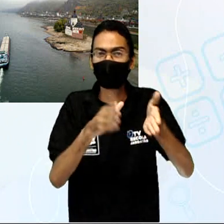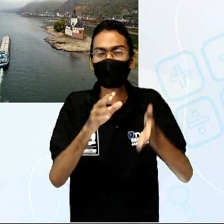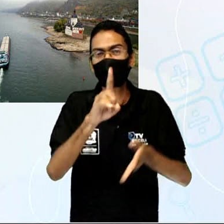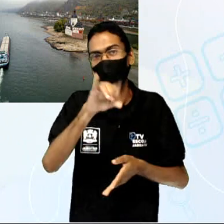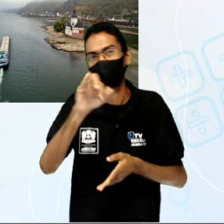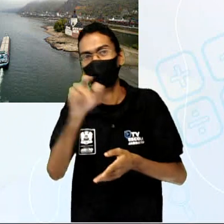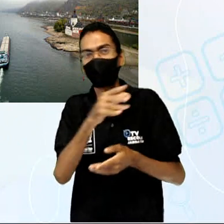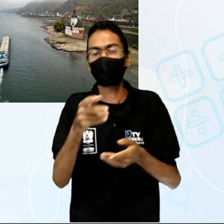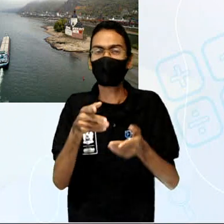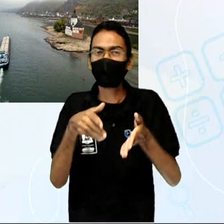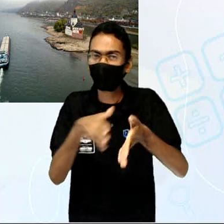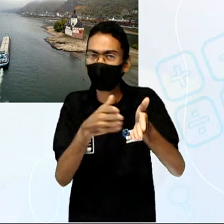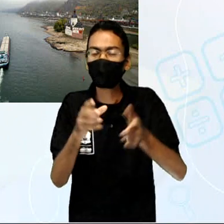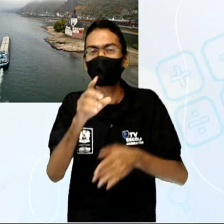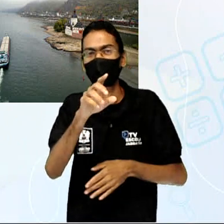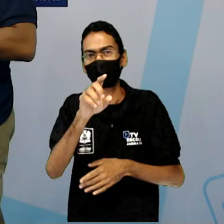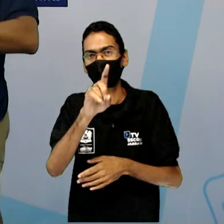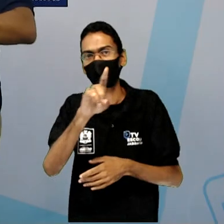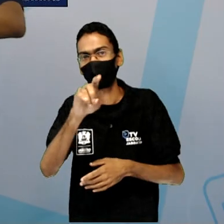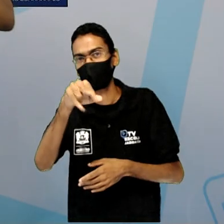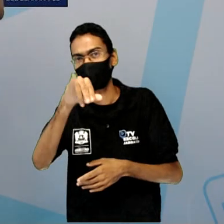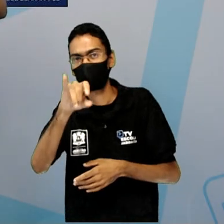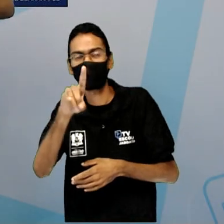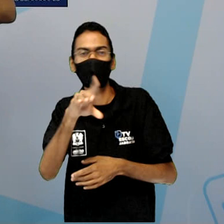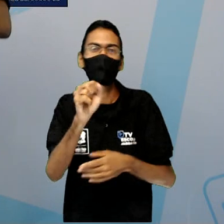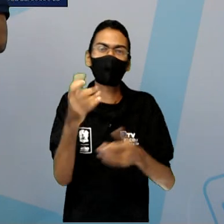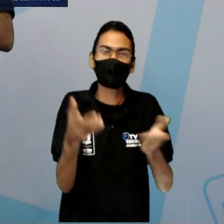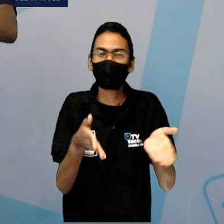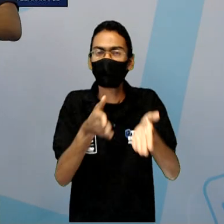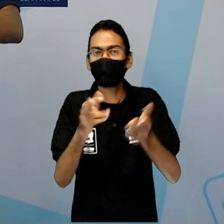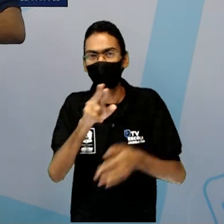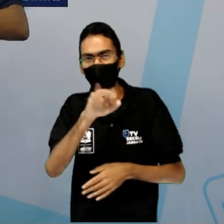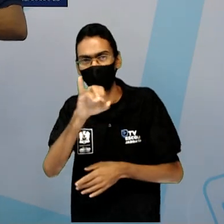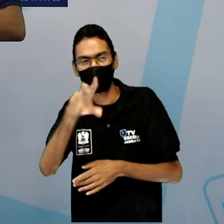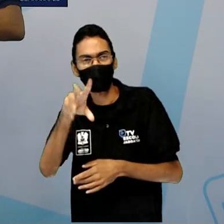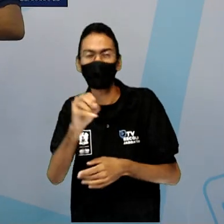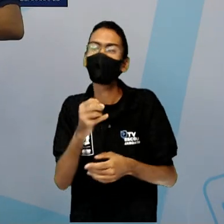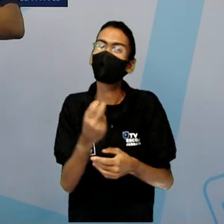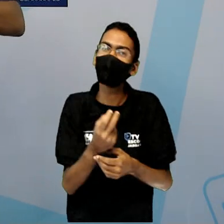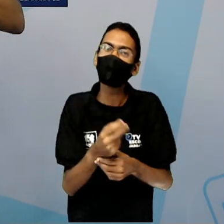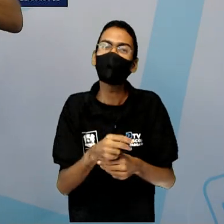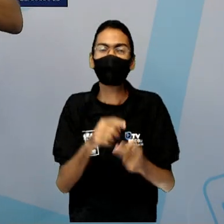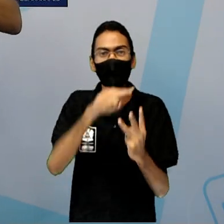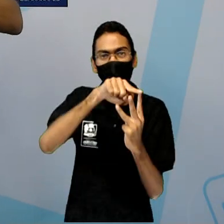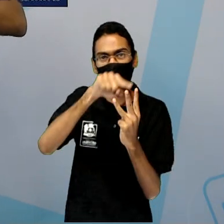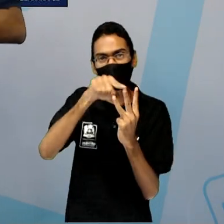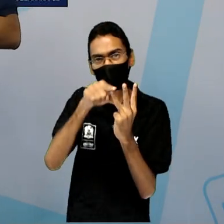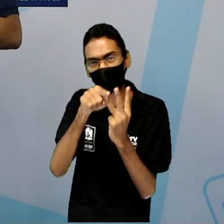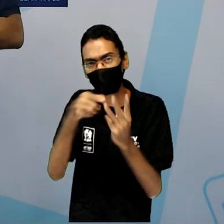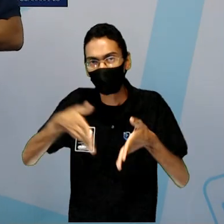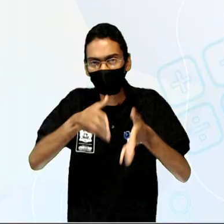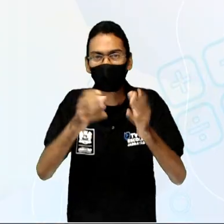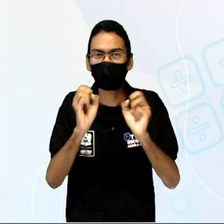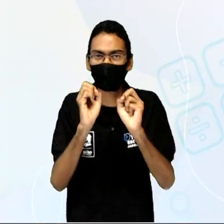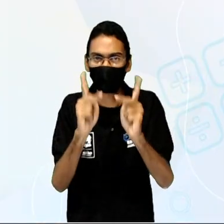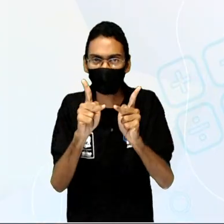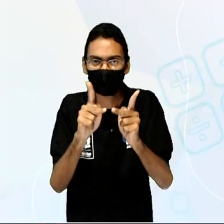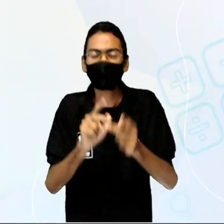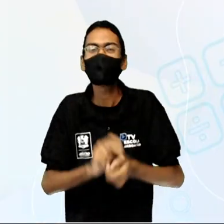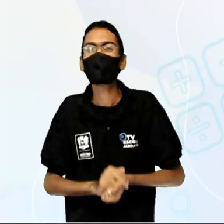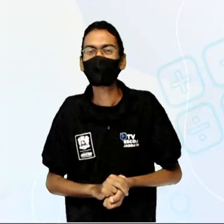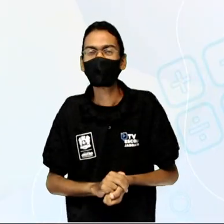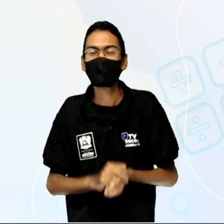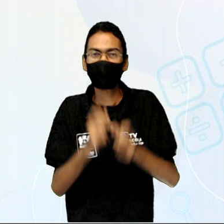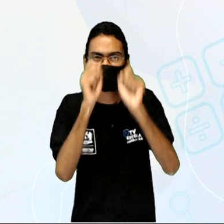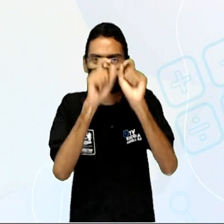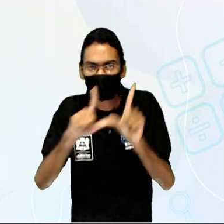Volga e o rio Reno. Ok? Nós vamos falar um pouquinho de cada um deles agora. Tá massa? Simbora! Vamos lá para o